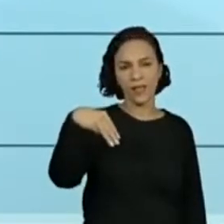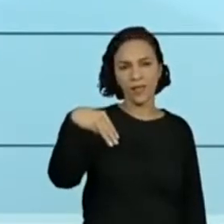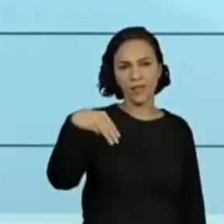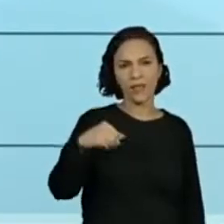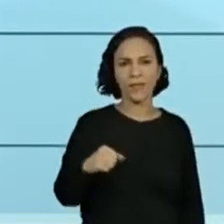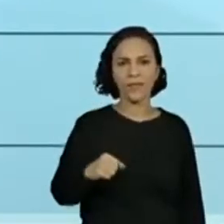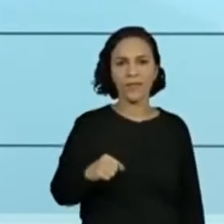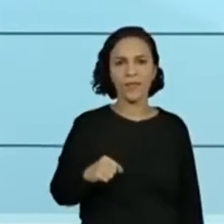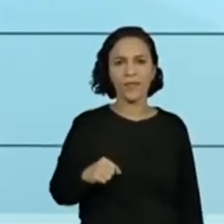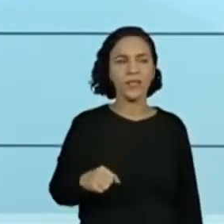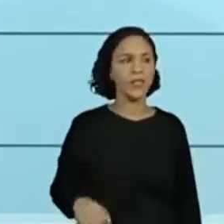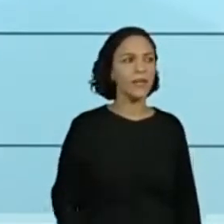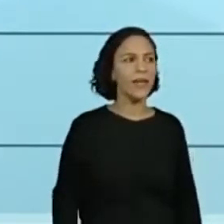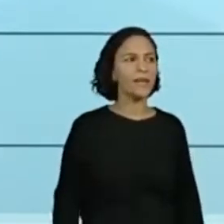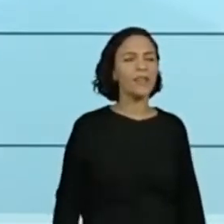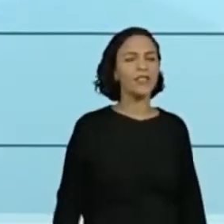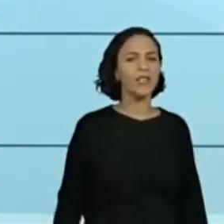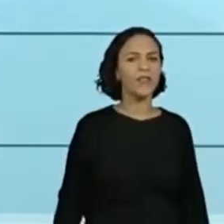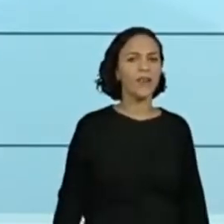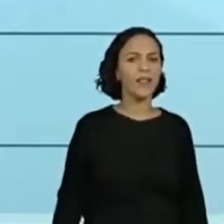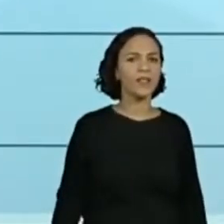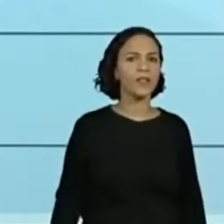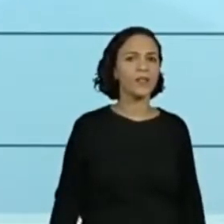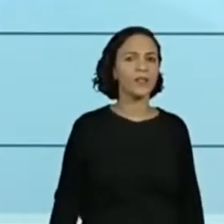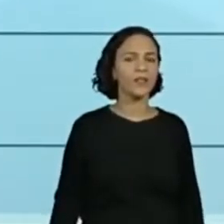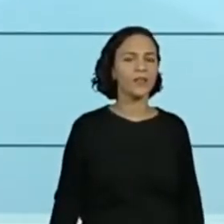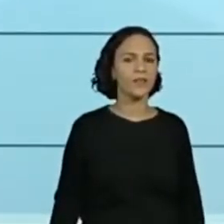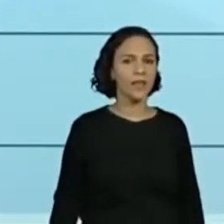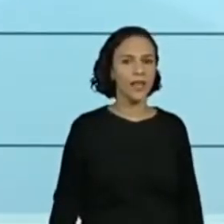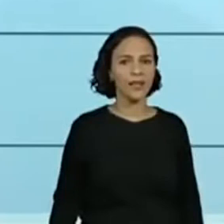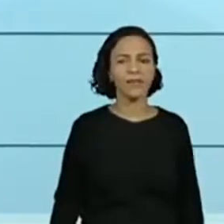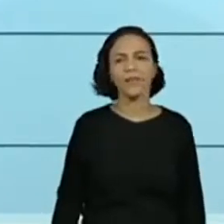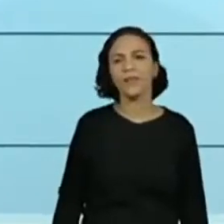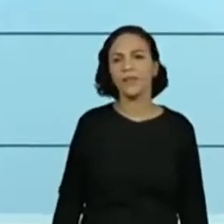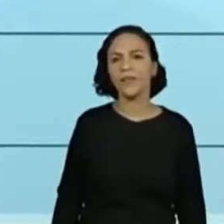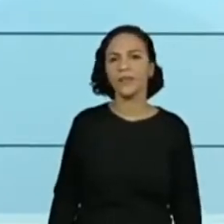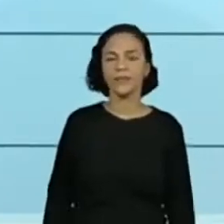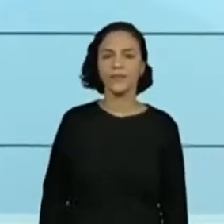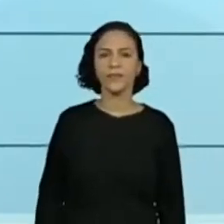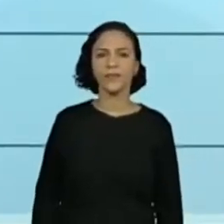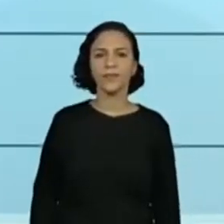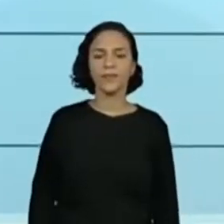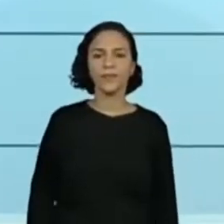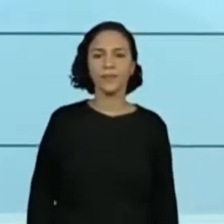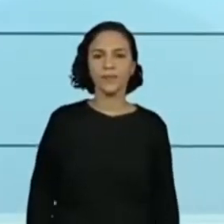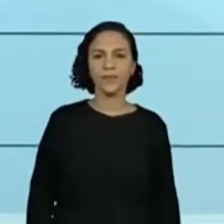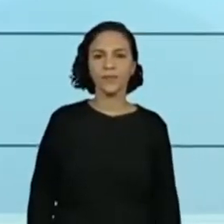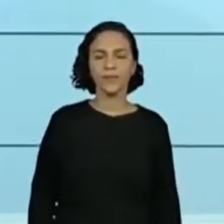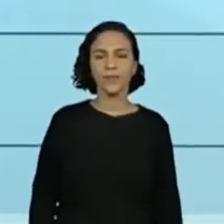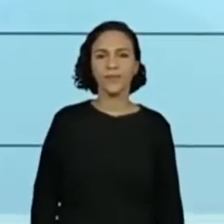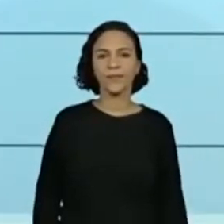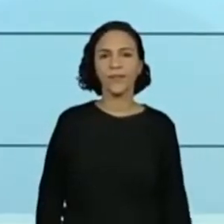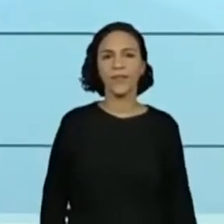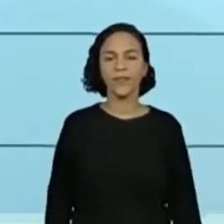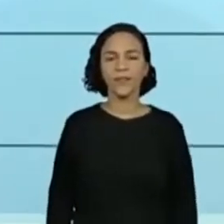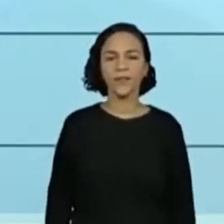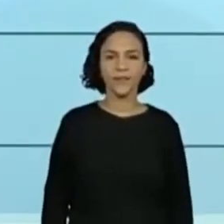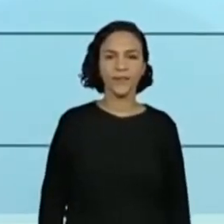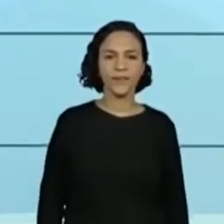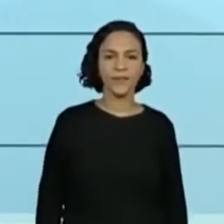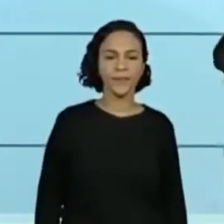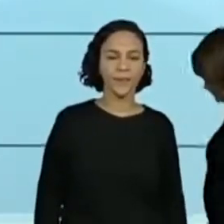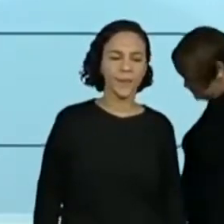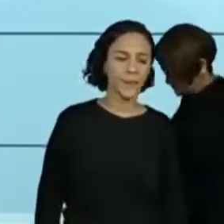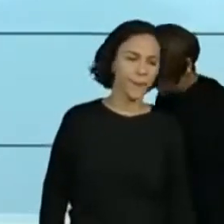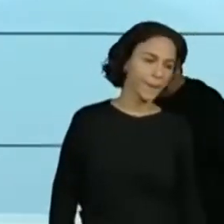segunda, o W. Wilson. Wilson. E aí, a terceira letra, o Y. Y. E Yasmin.